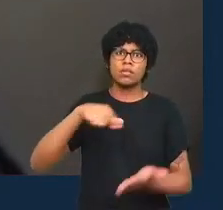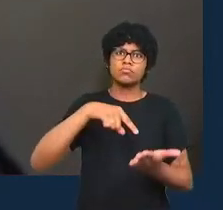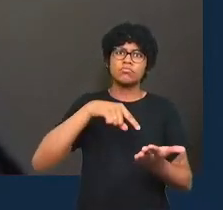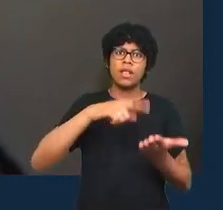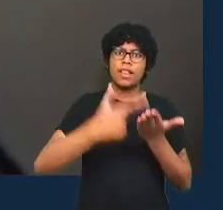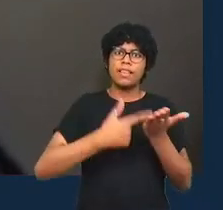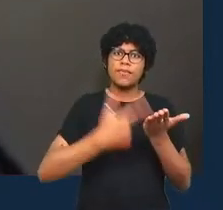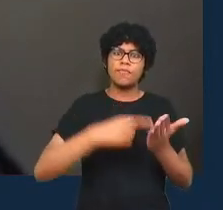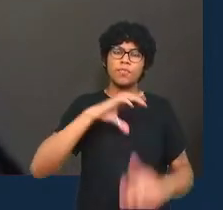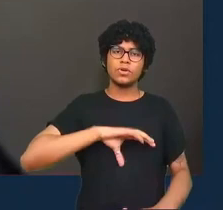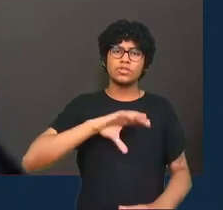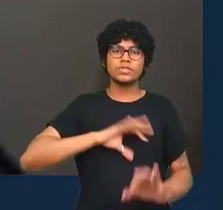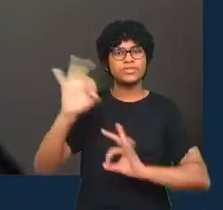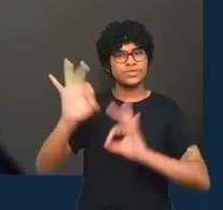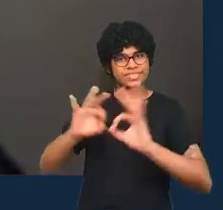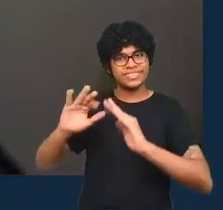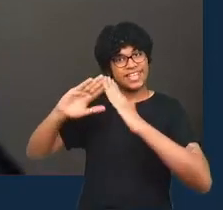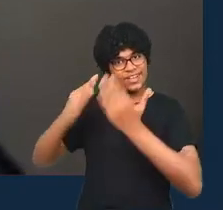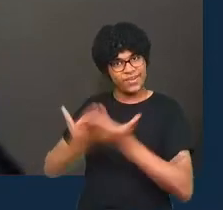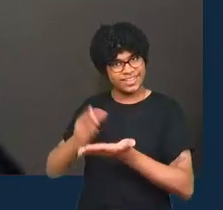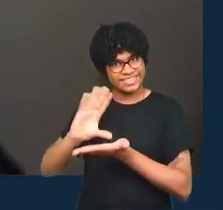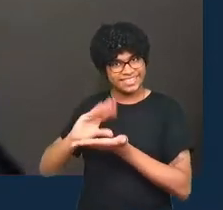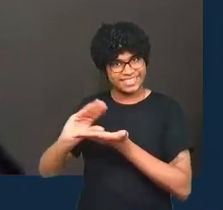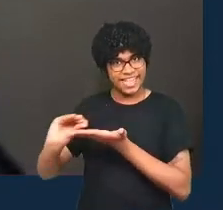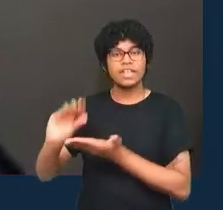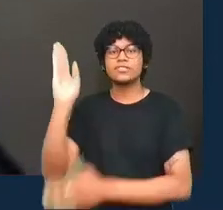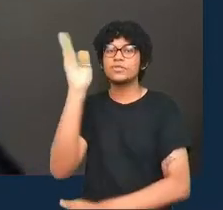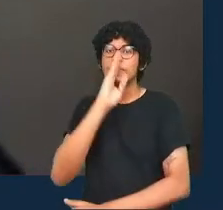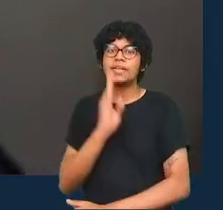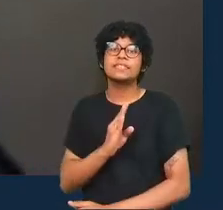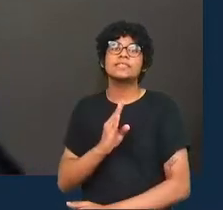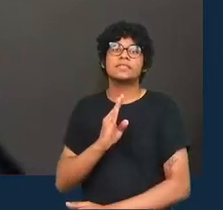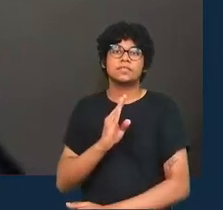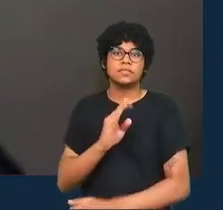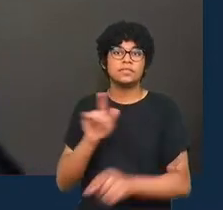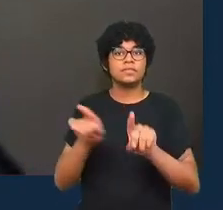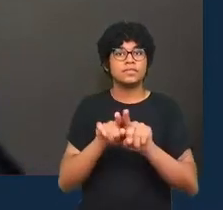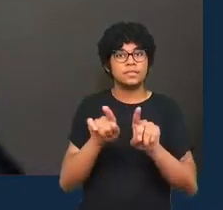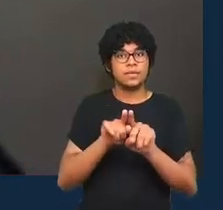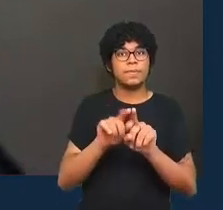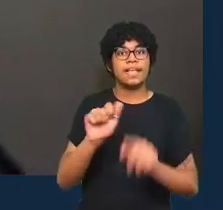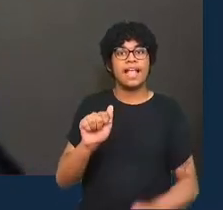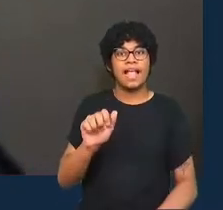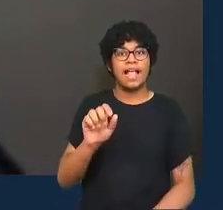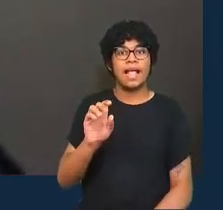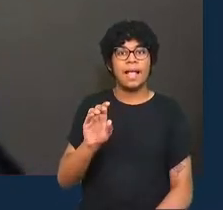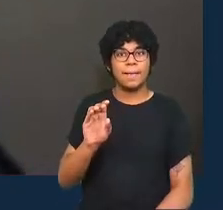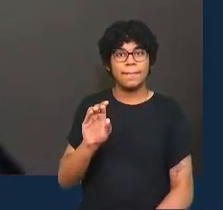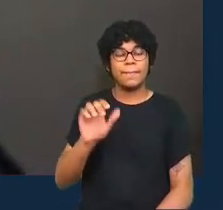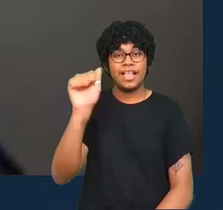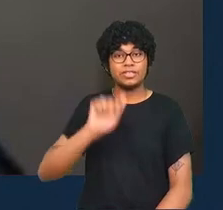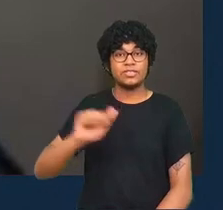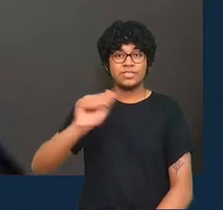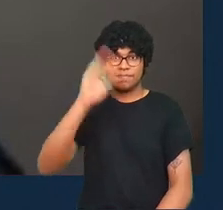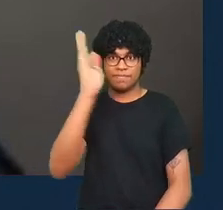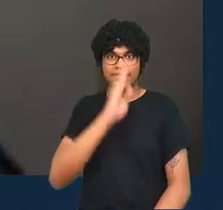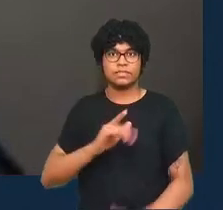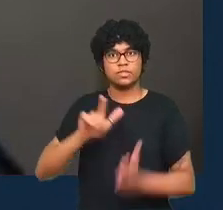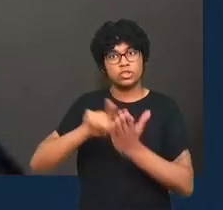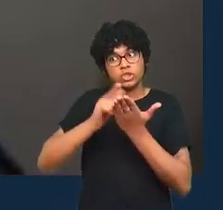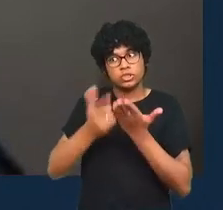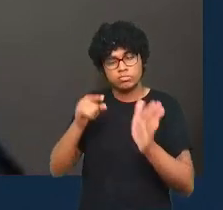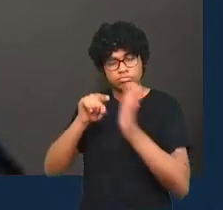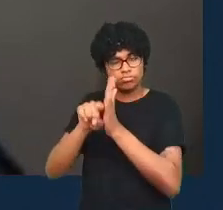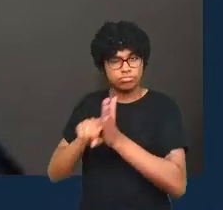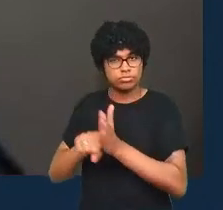University, juntamente com a Escola de Dados no Brasil, e a Abrage, a Associação Brasileira de Jornalismo Investigativo.